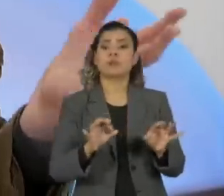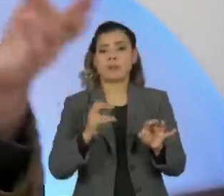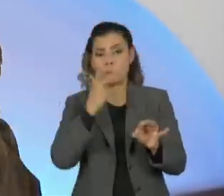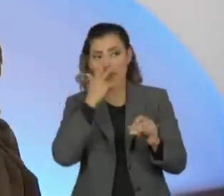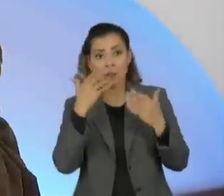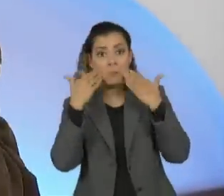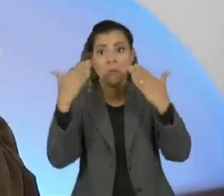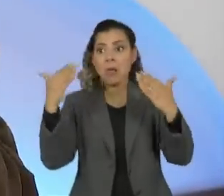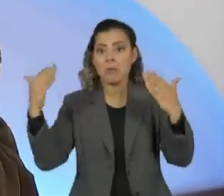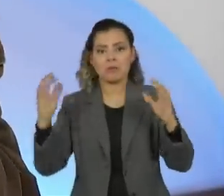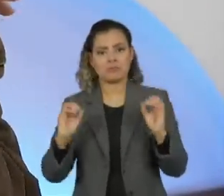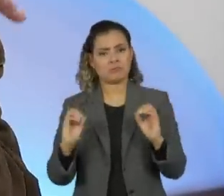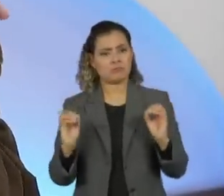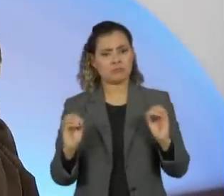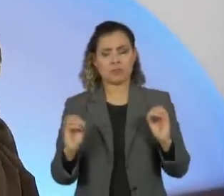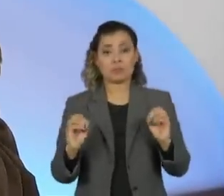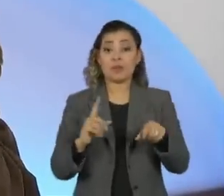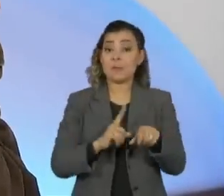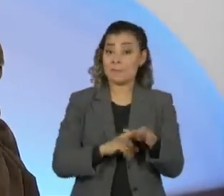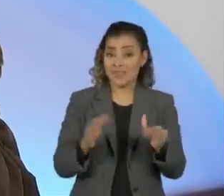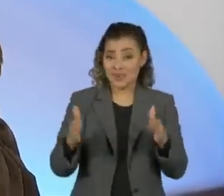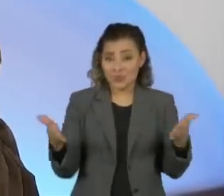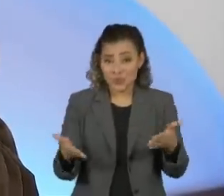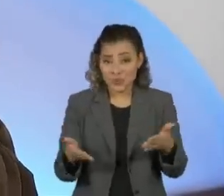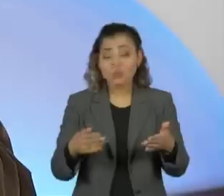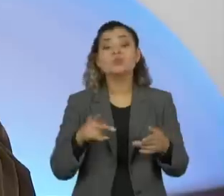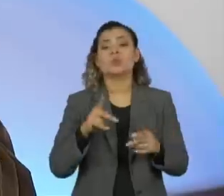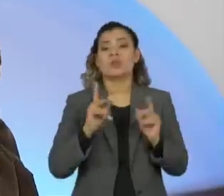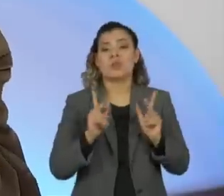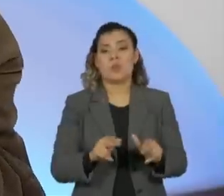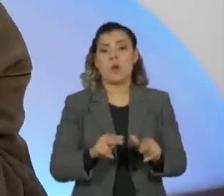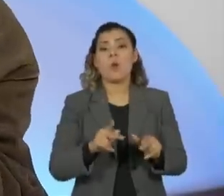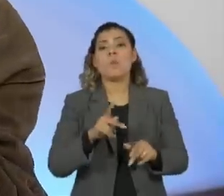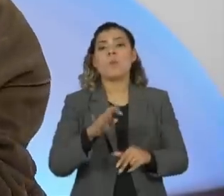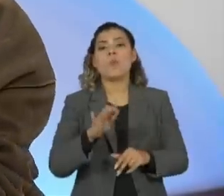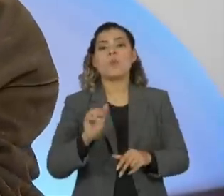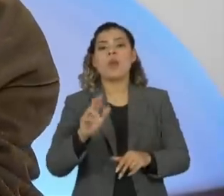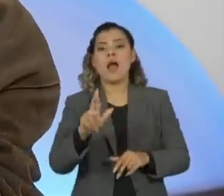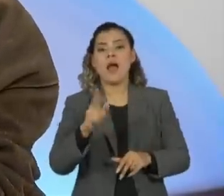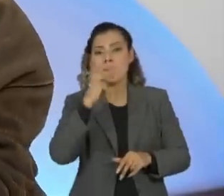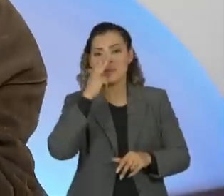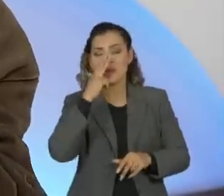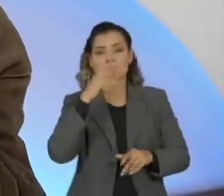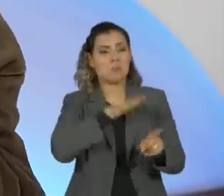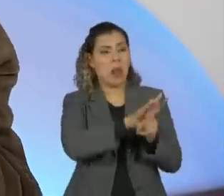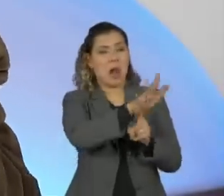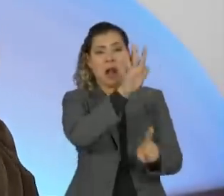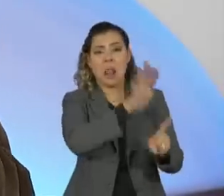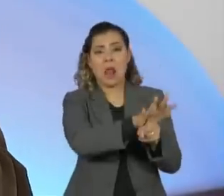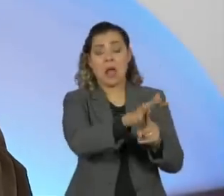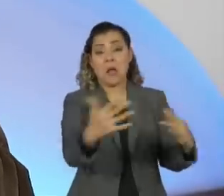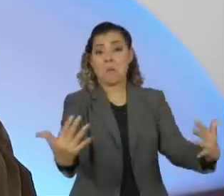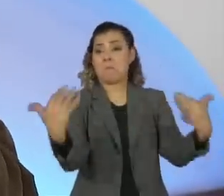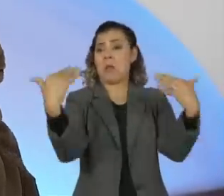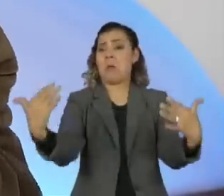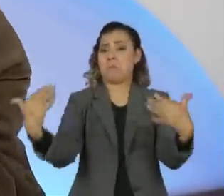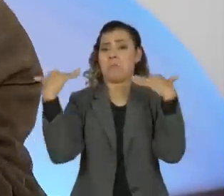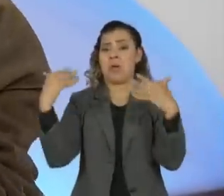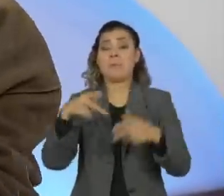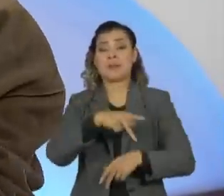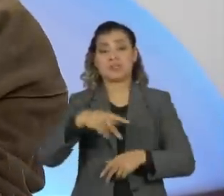balbúrdia. Nós estamos numa era de populismo, onde estourou essa carência. Eu também atribuo muito essa